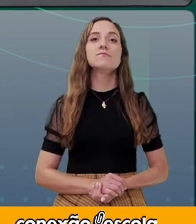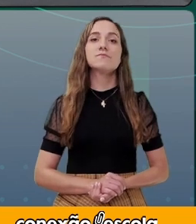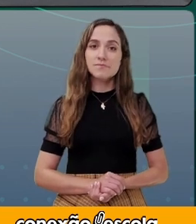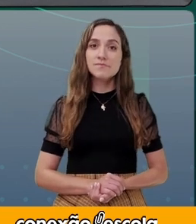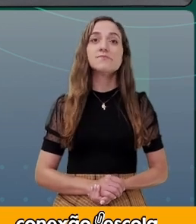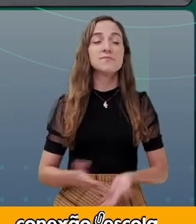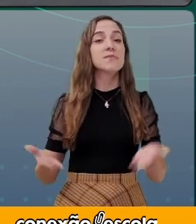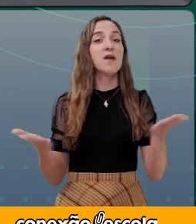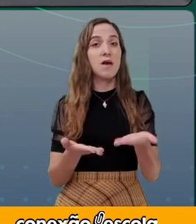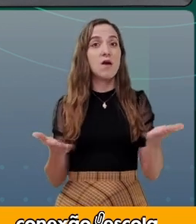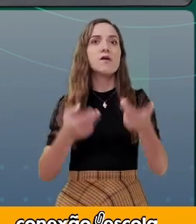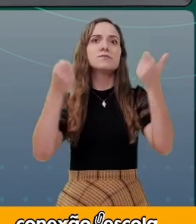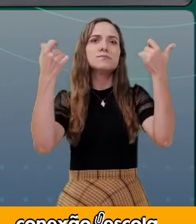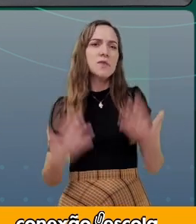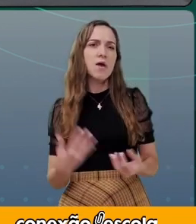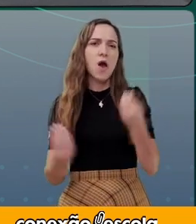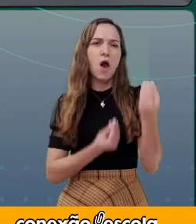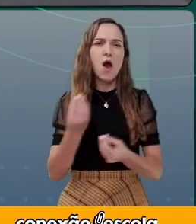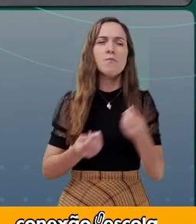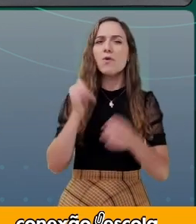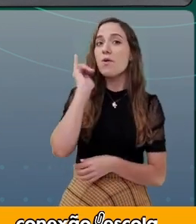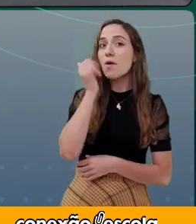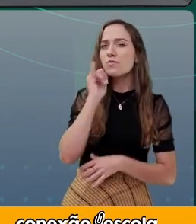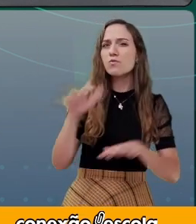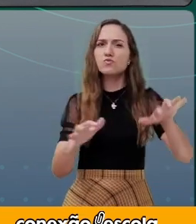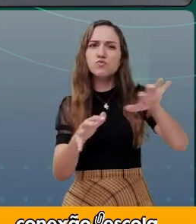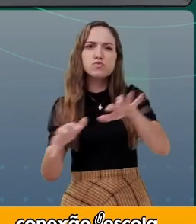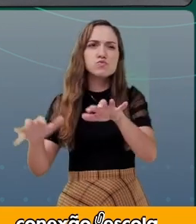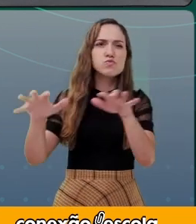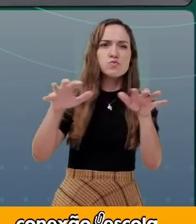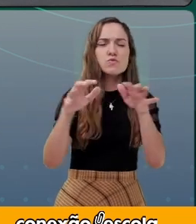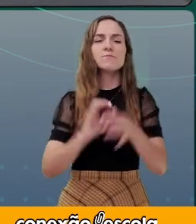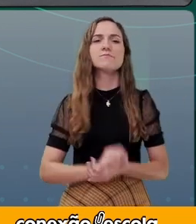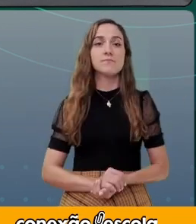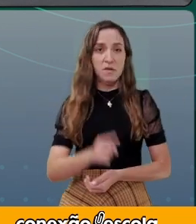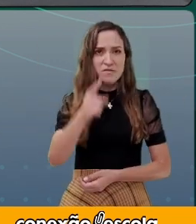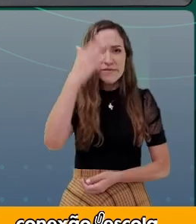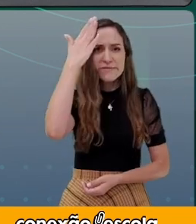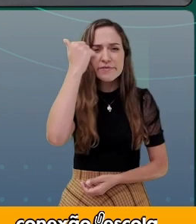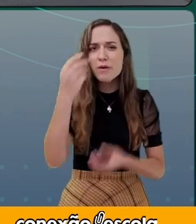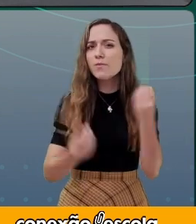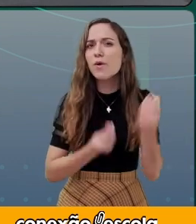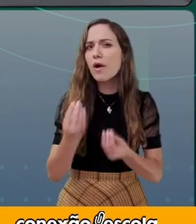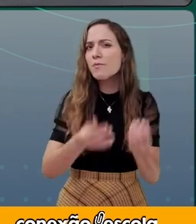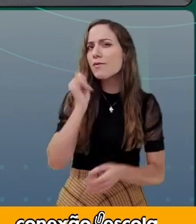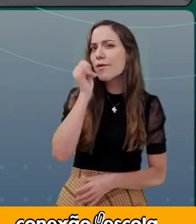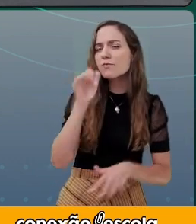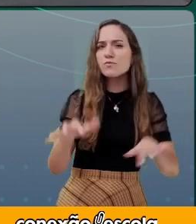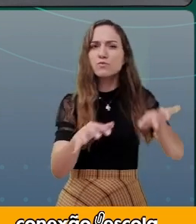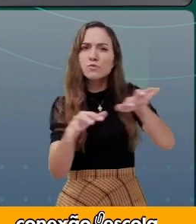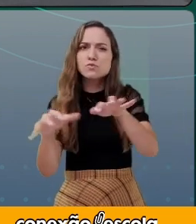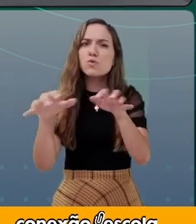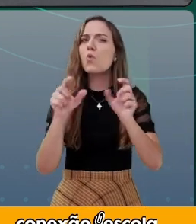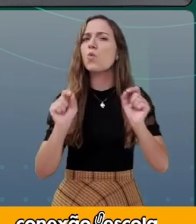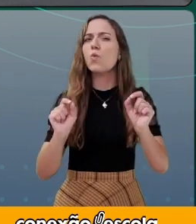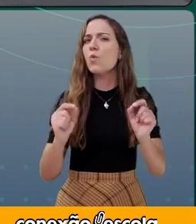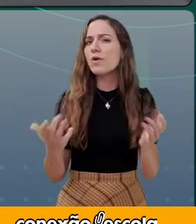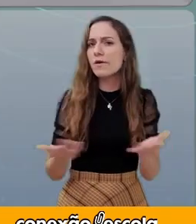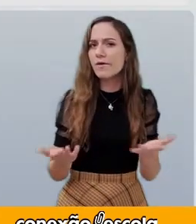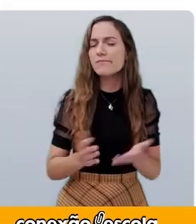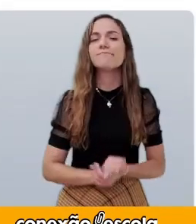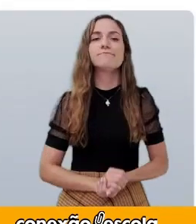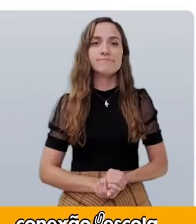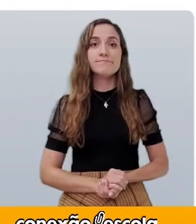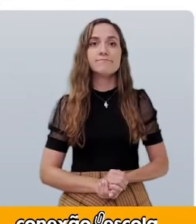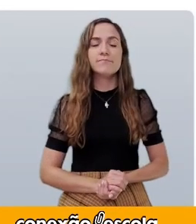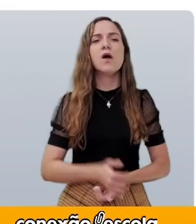E vamos falar sobre contos de assombração. O que você sabe sobre contos de assombração? Bom, o